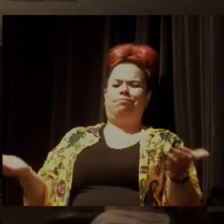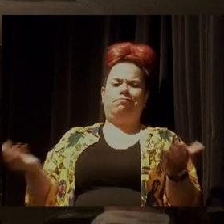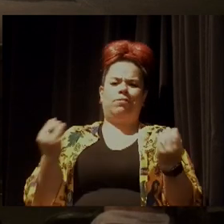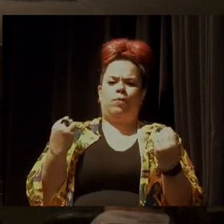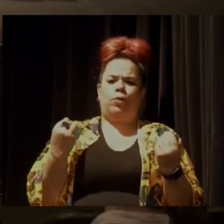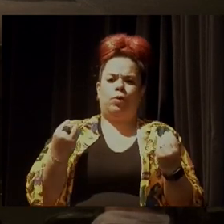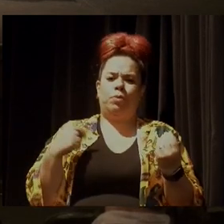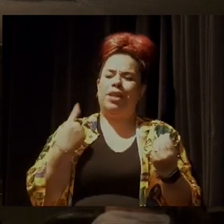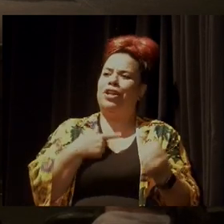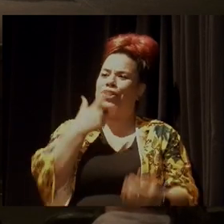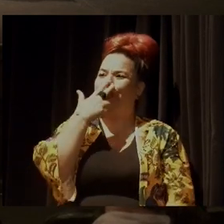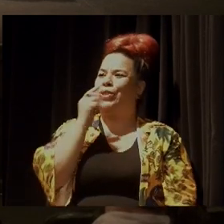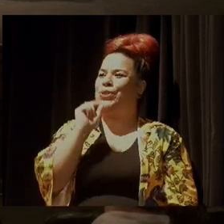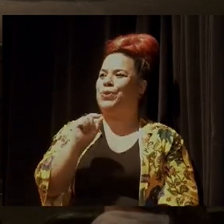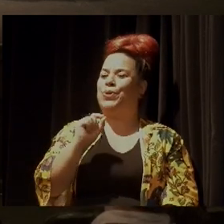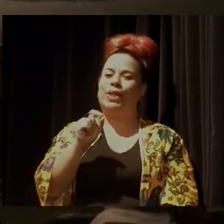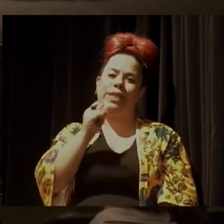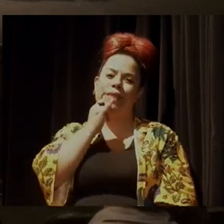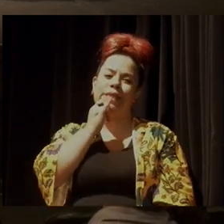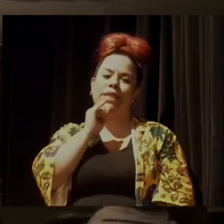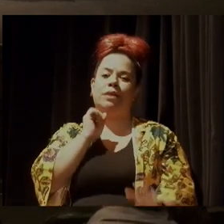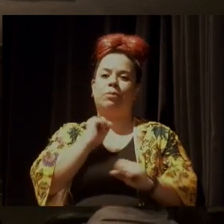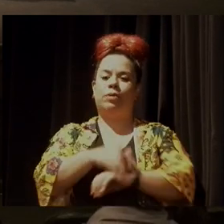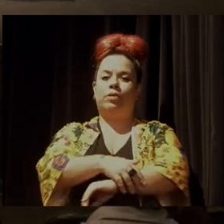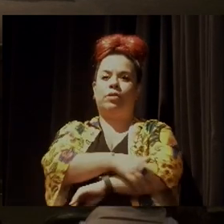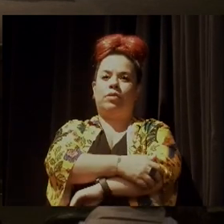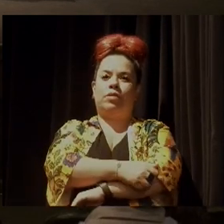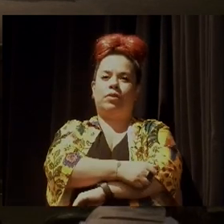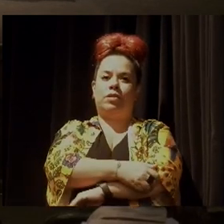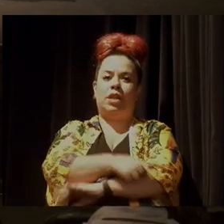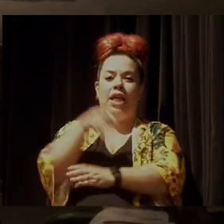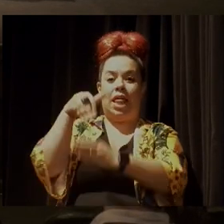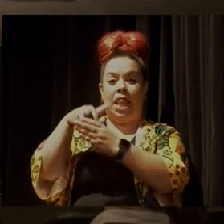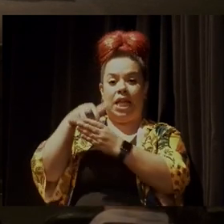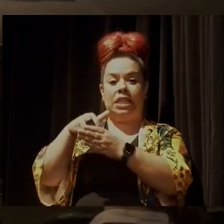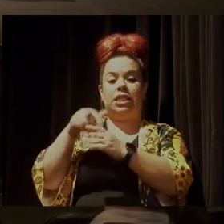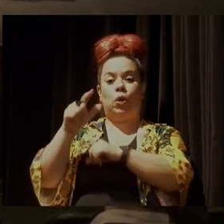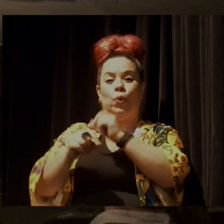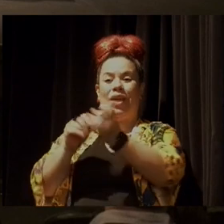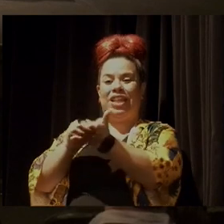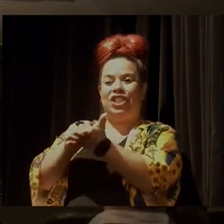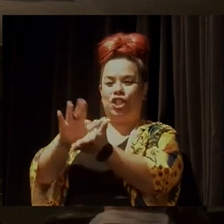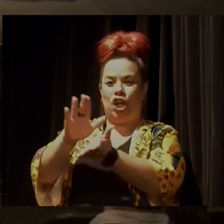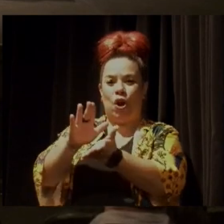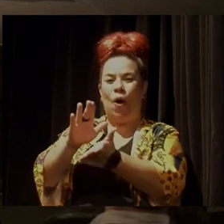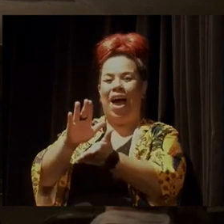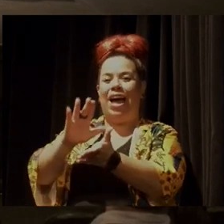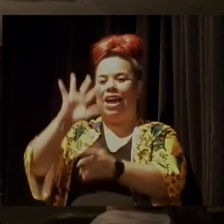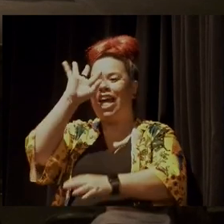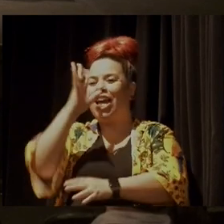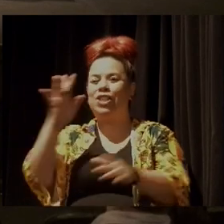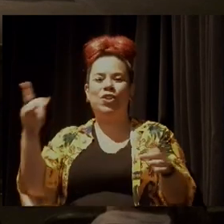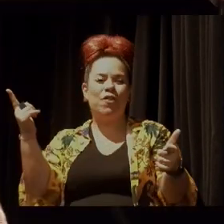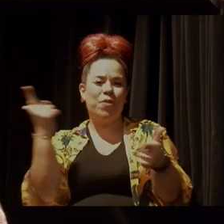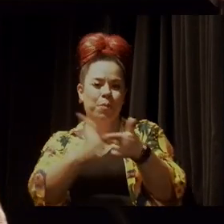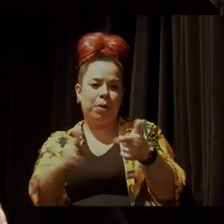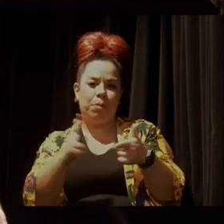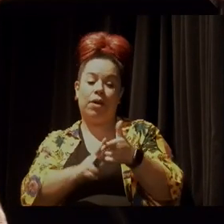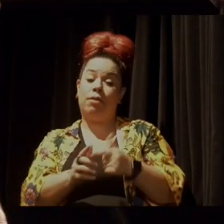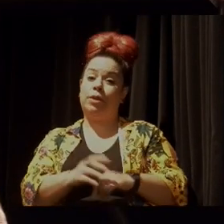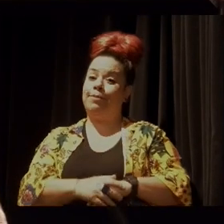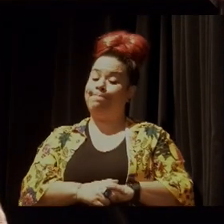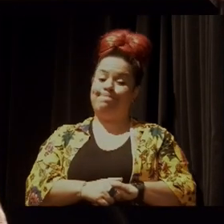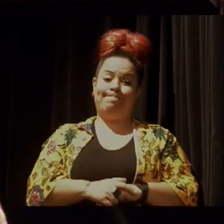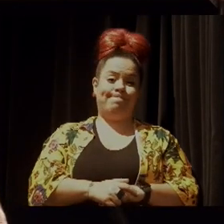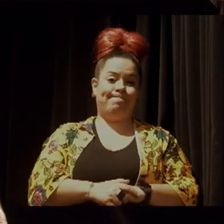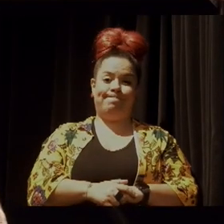E a gente achou que nessa última eleição a gente resolveria parte do problema. A